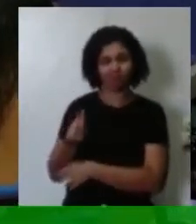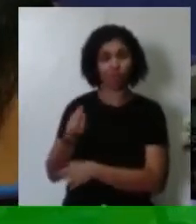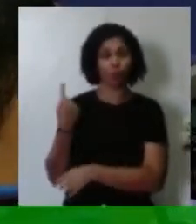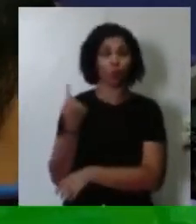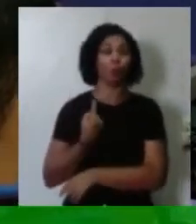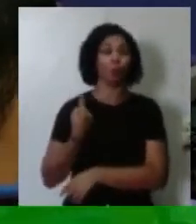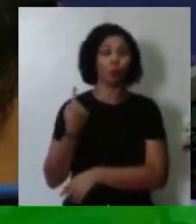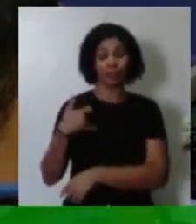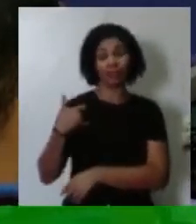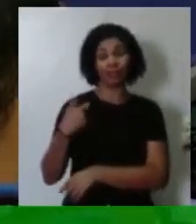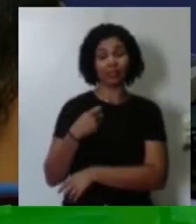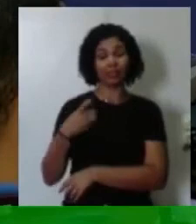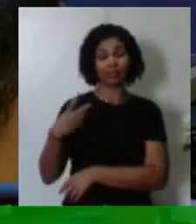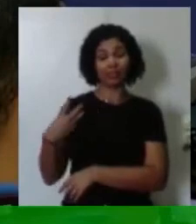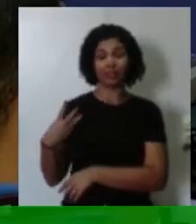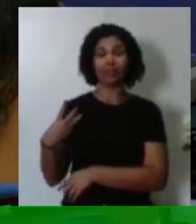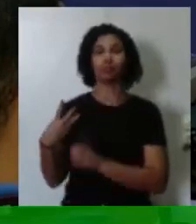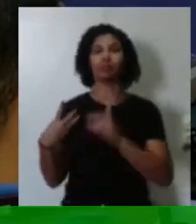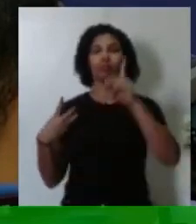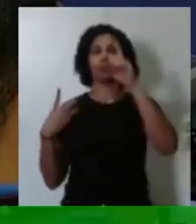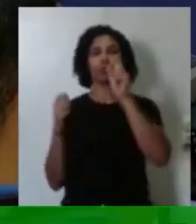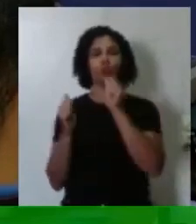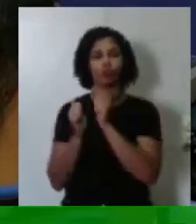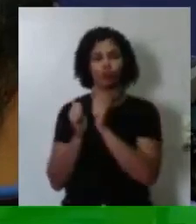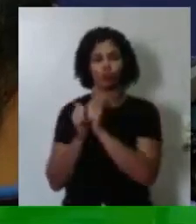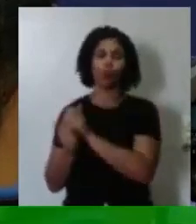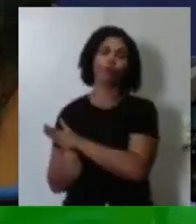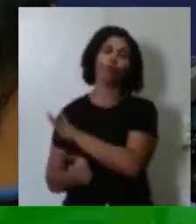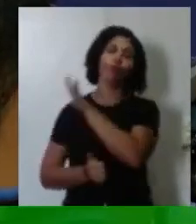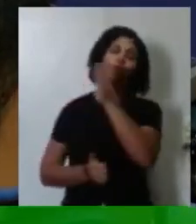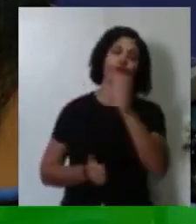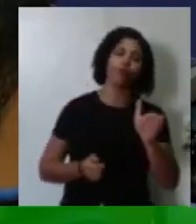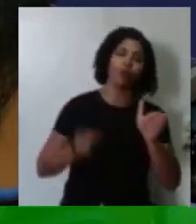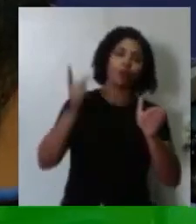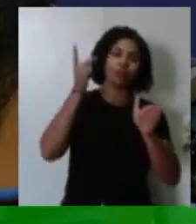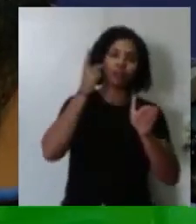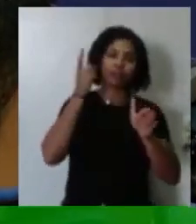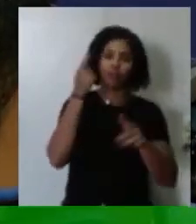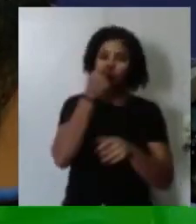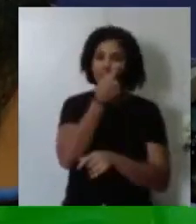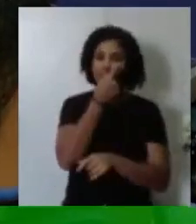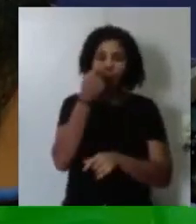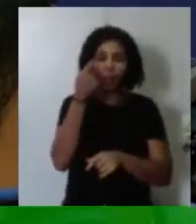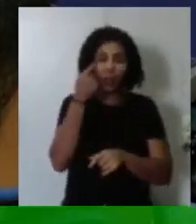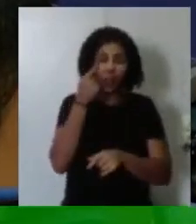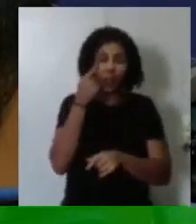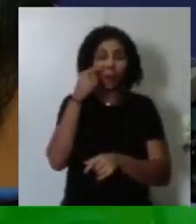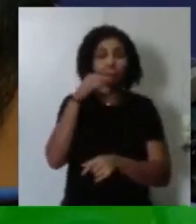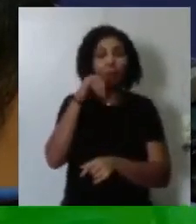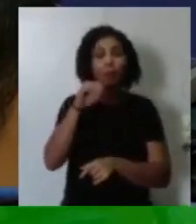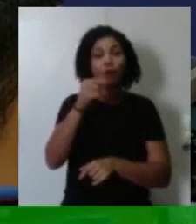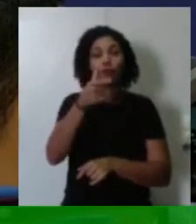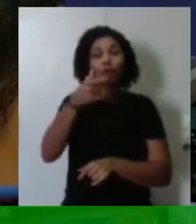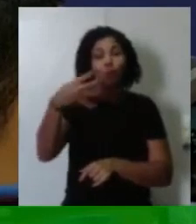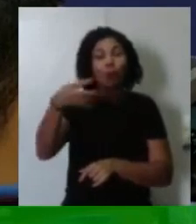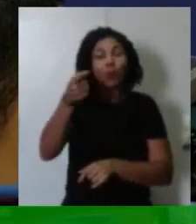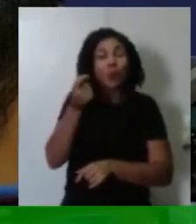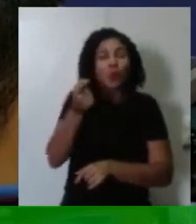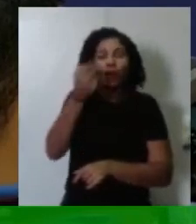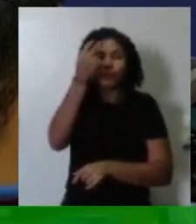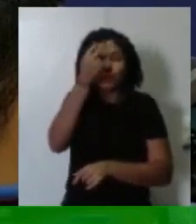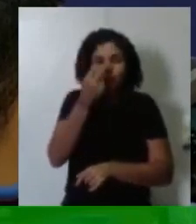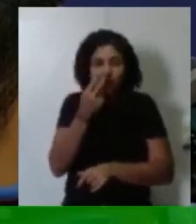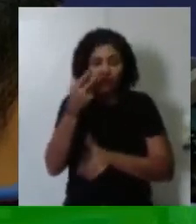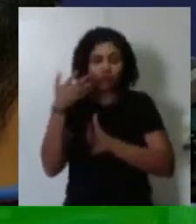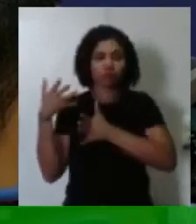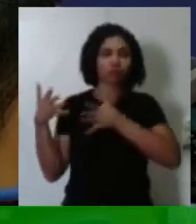em Deus, com 13 anos de idade, e enfrentar a cidade grande com a miopia de 24 graus, quase cego. Cheguei em